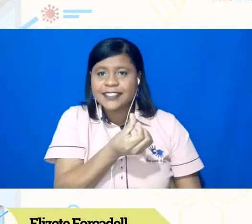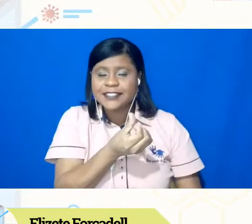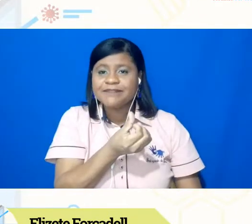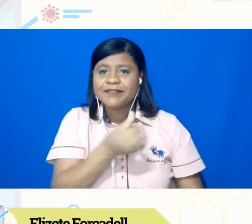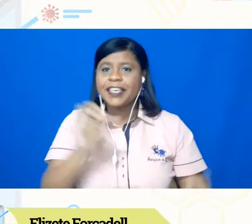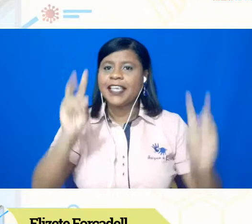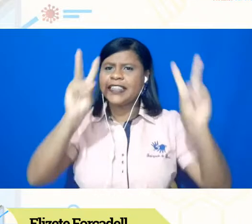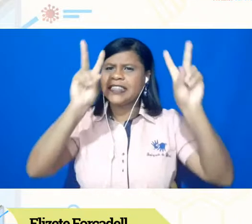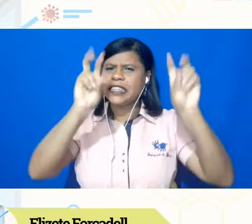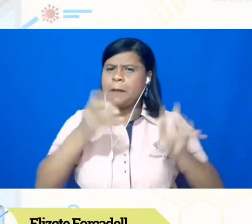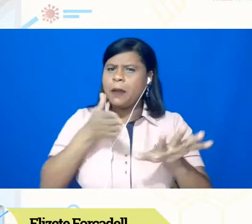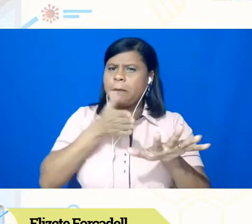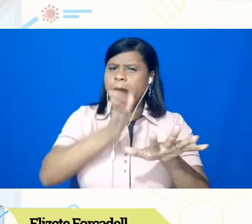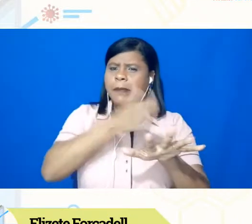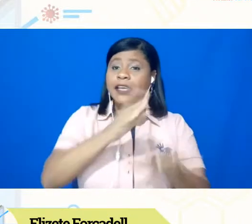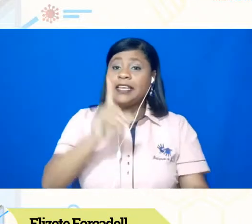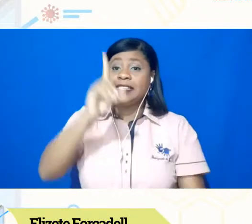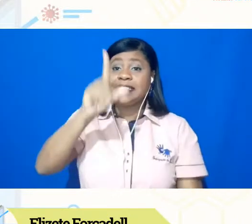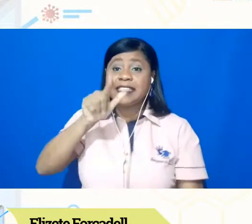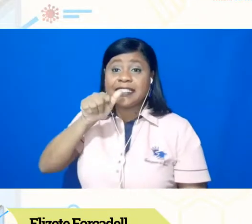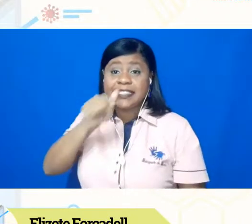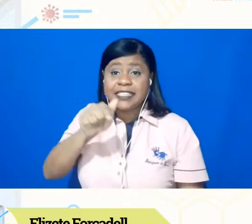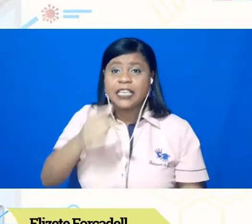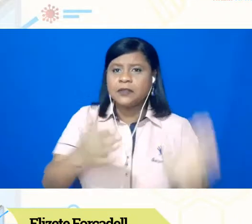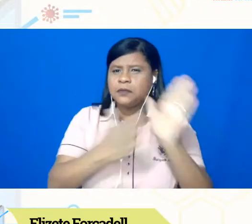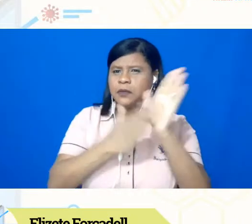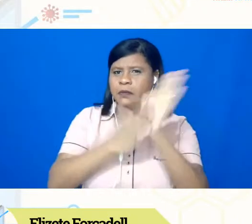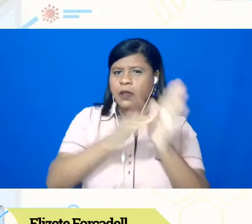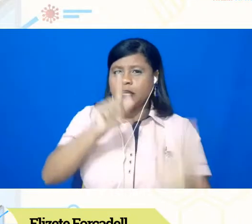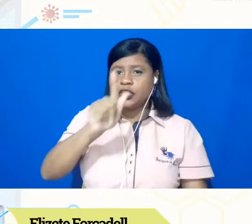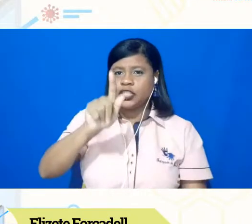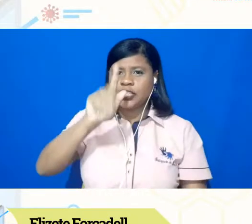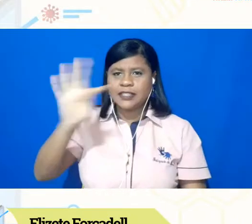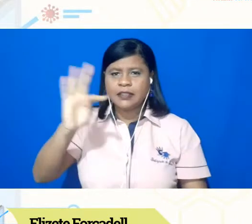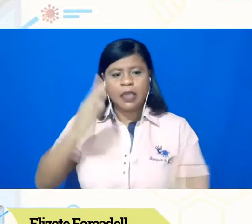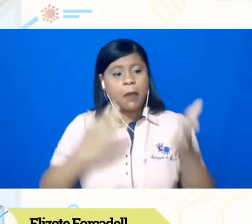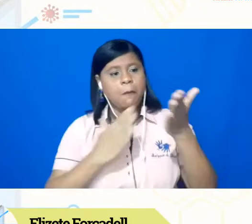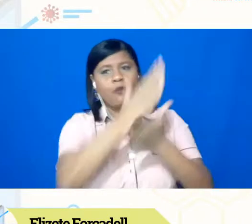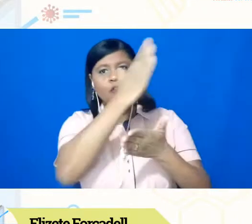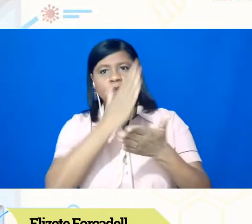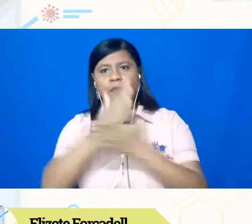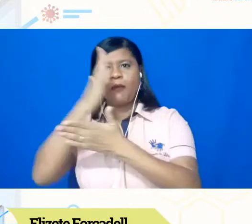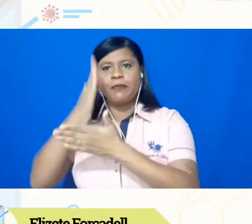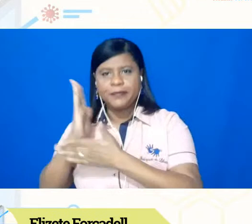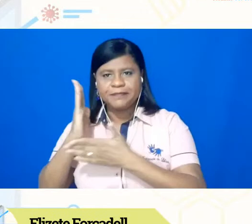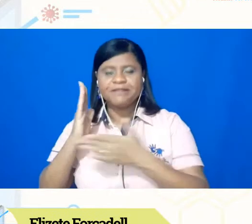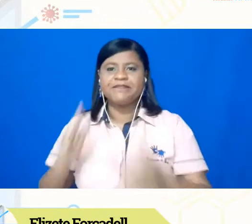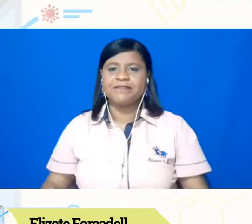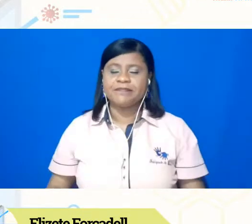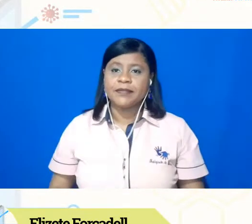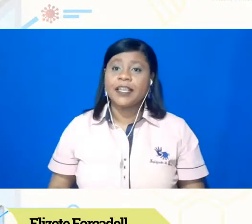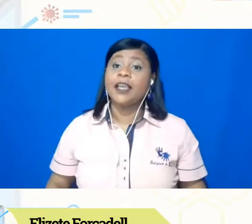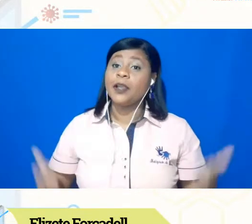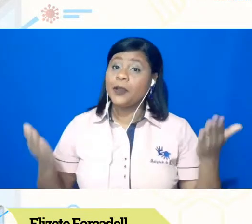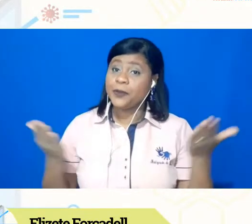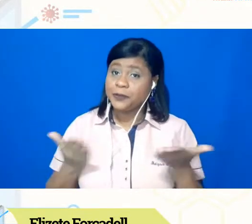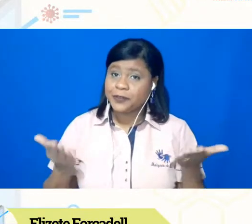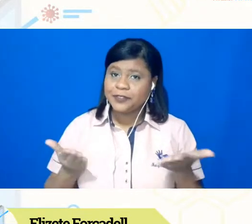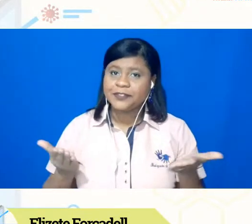propostas de GTs aprovadas, estamos aí cobrindo